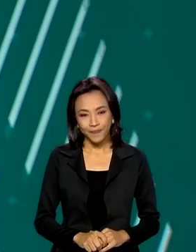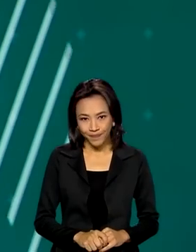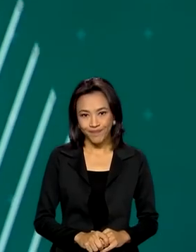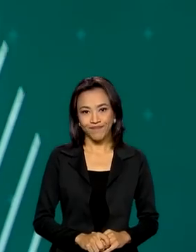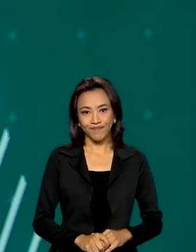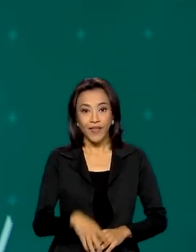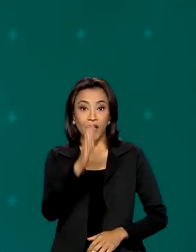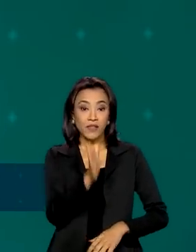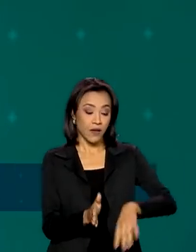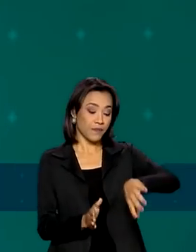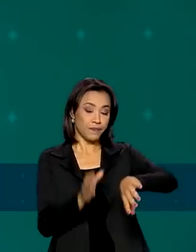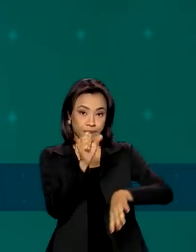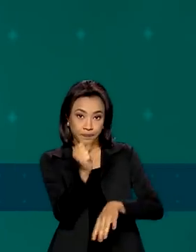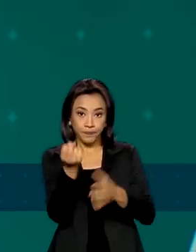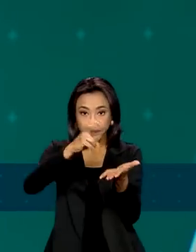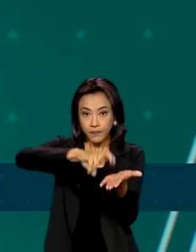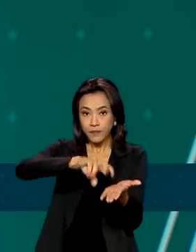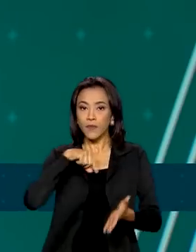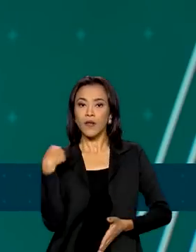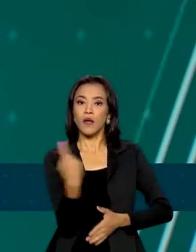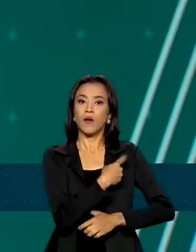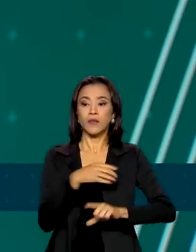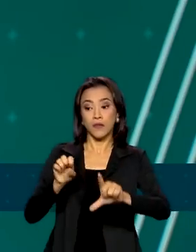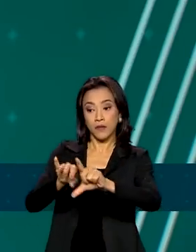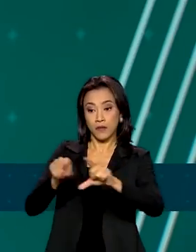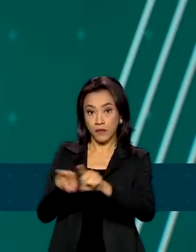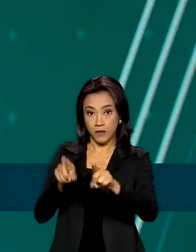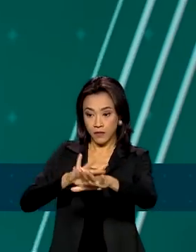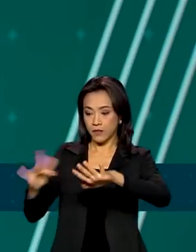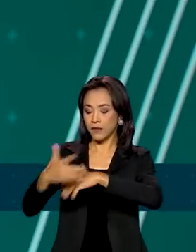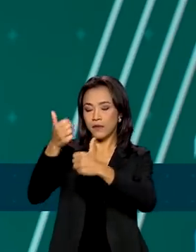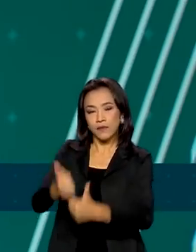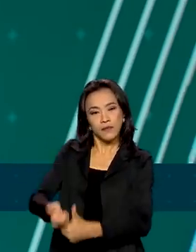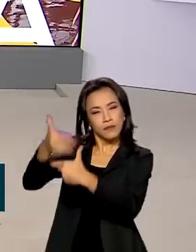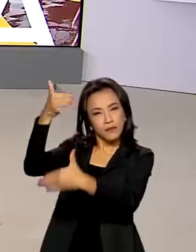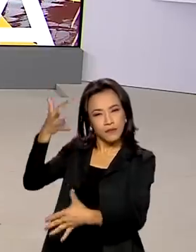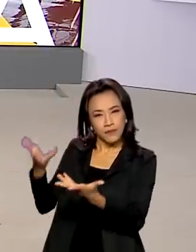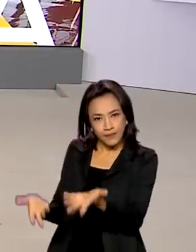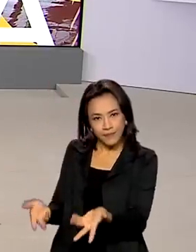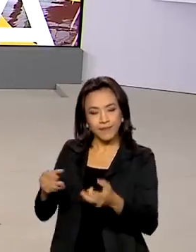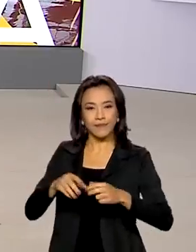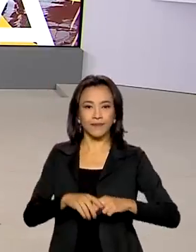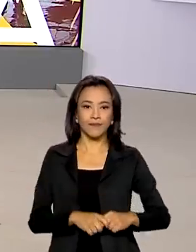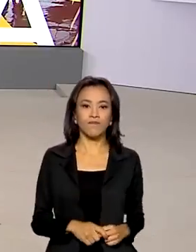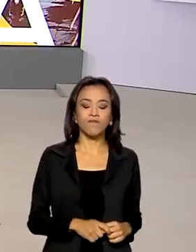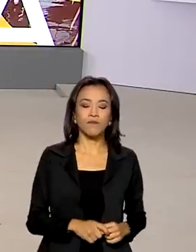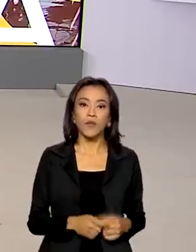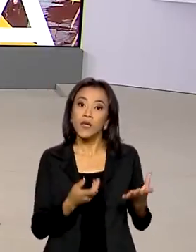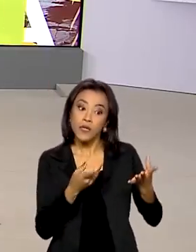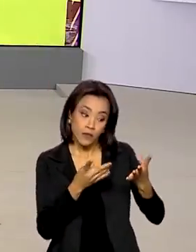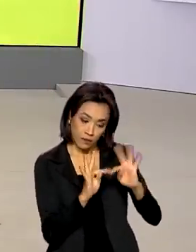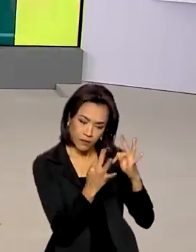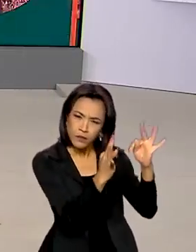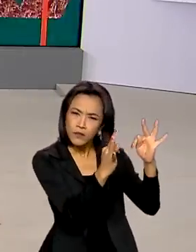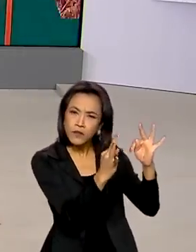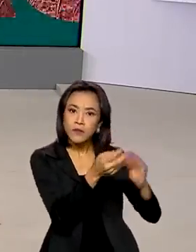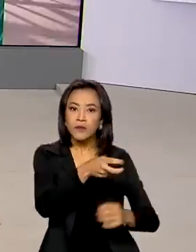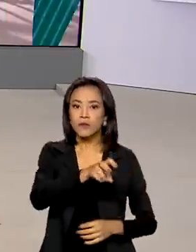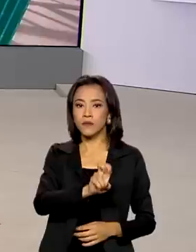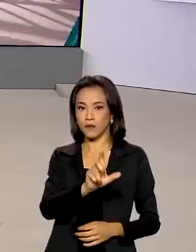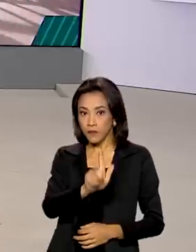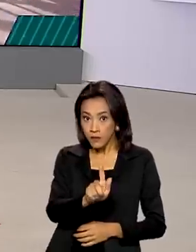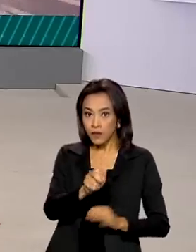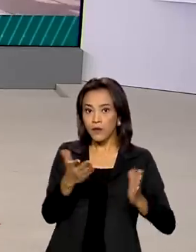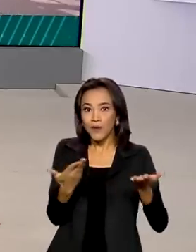São 8 horas da manhã e estamos ao vivo também pelas redes sociais. A tecnologia 5G chega